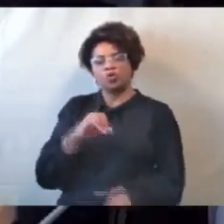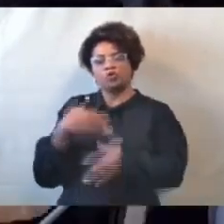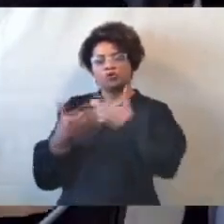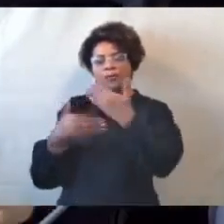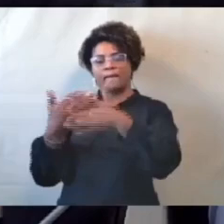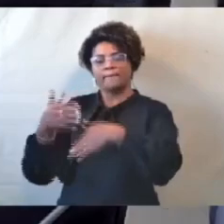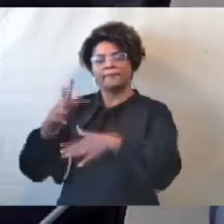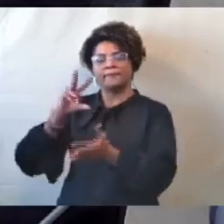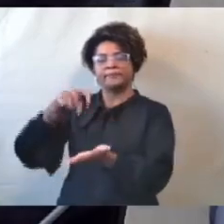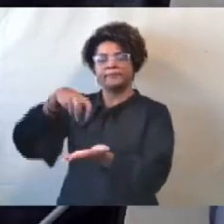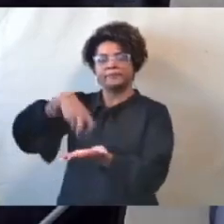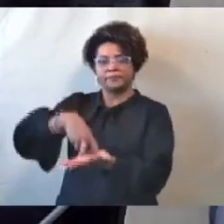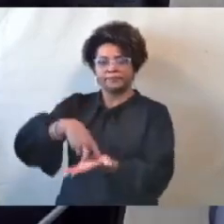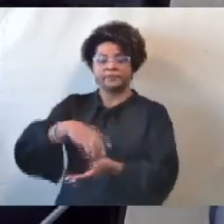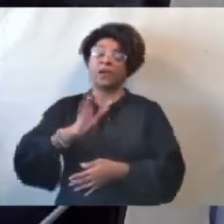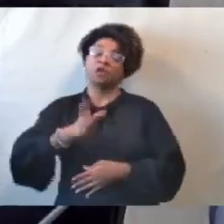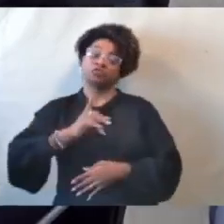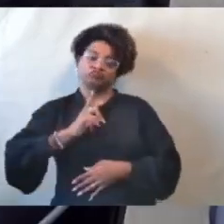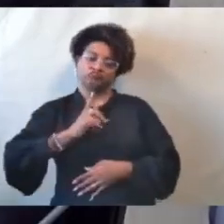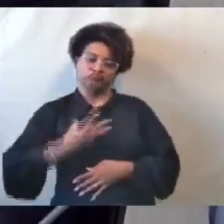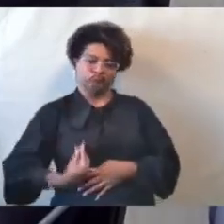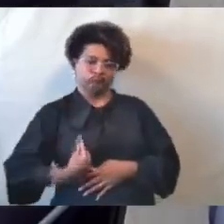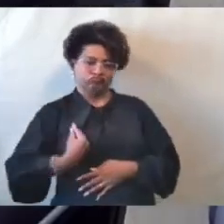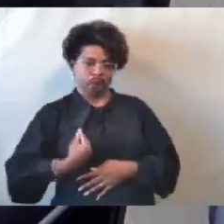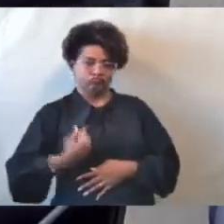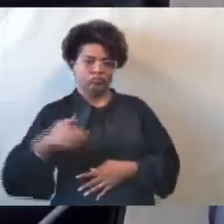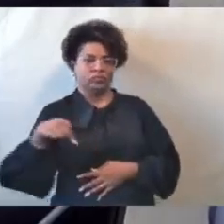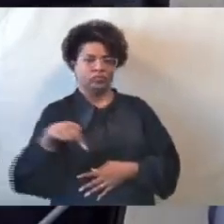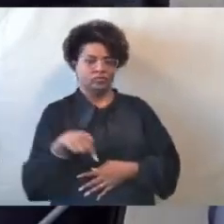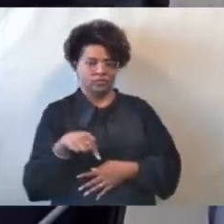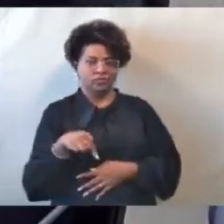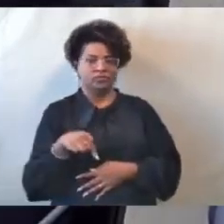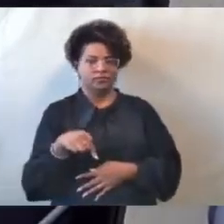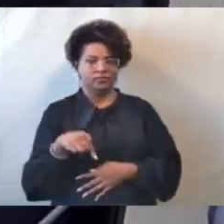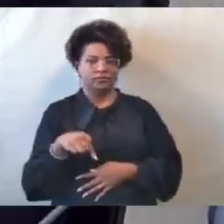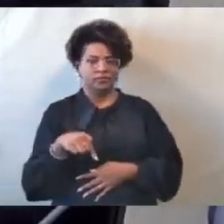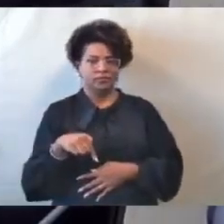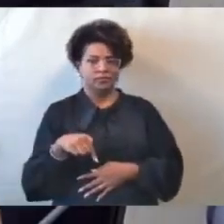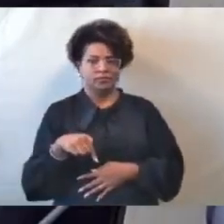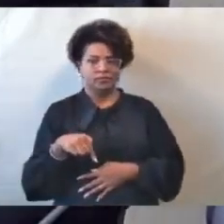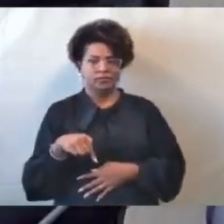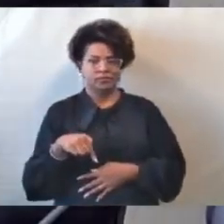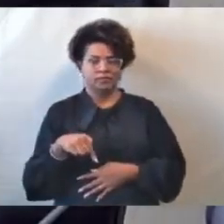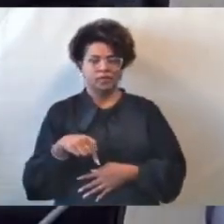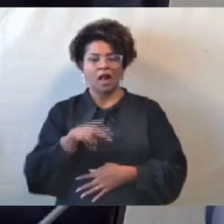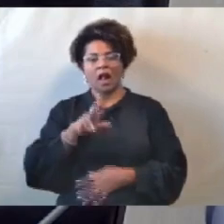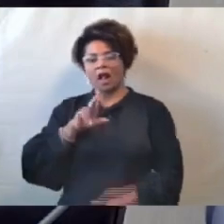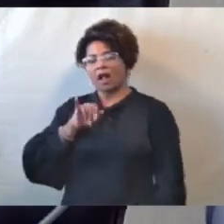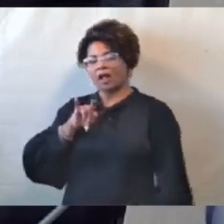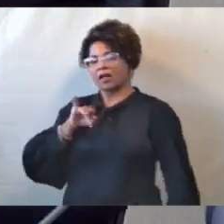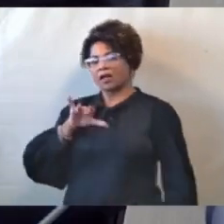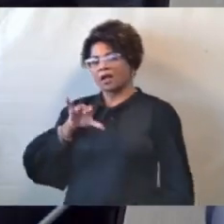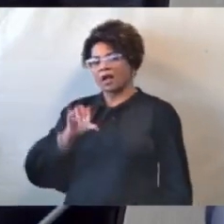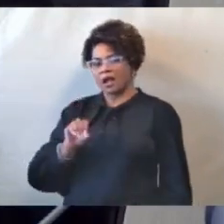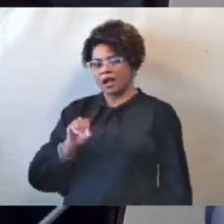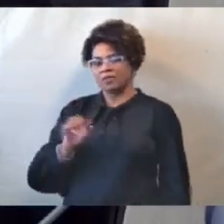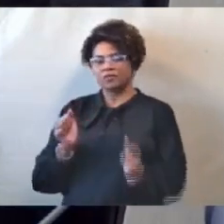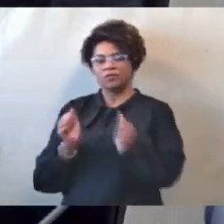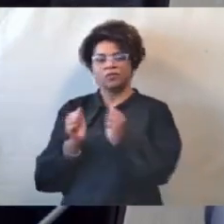Então, nós já vamos aqui presente o senhor Ricardo, assistido pelo doutor Fernando.